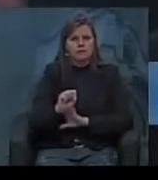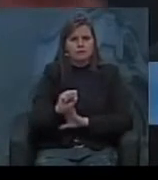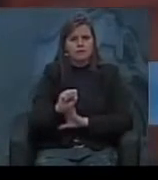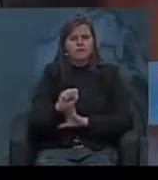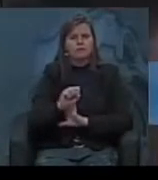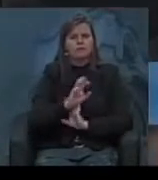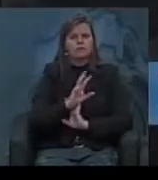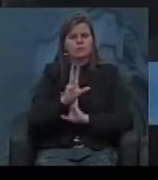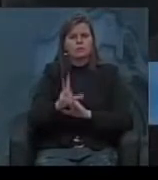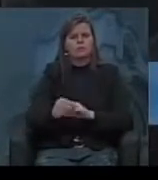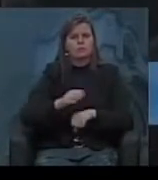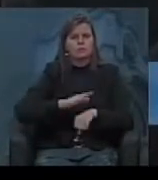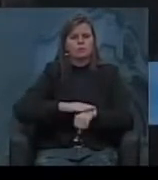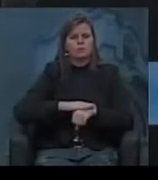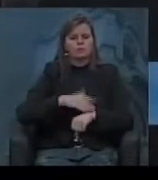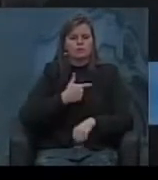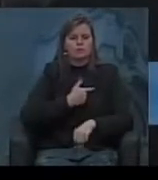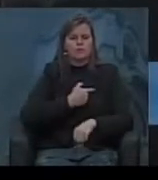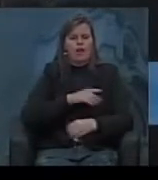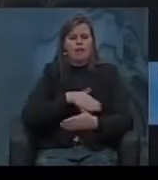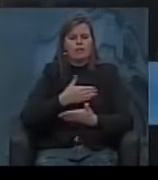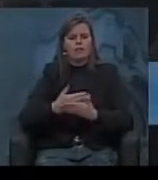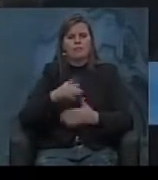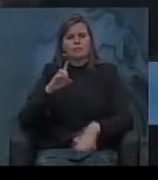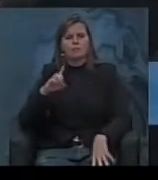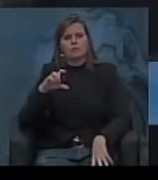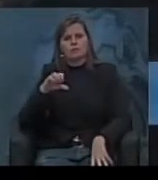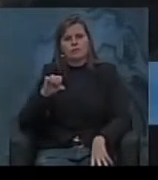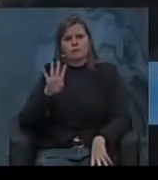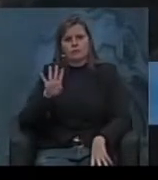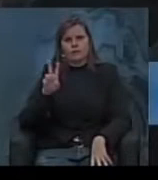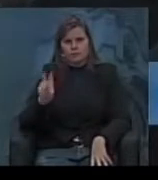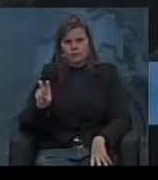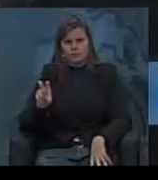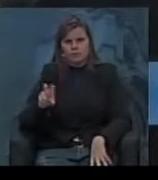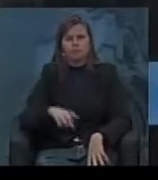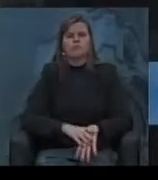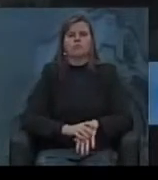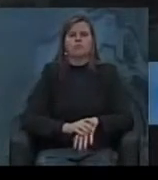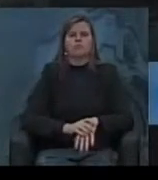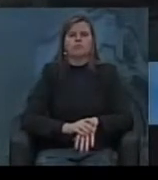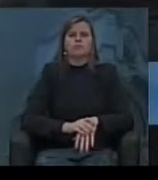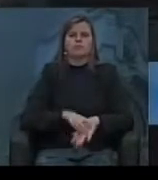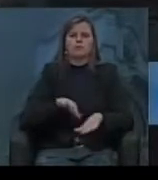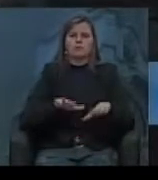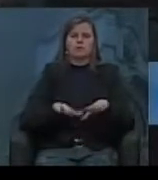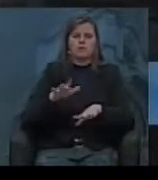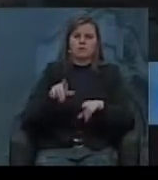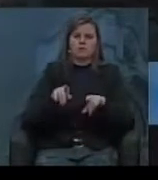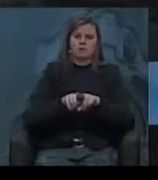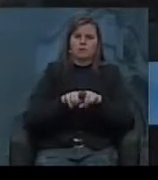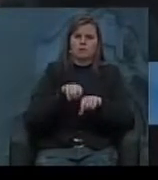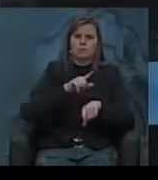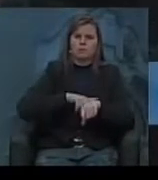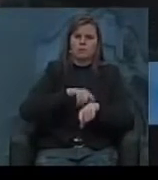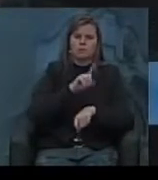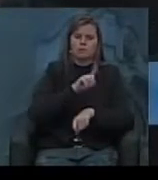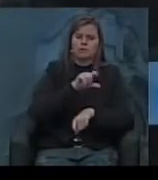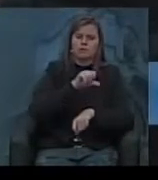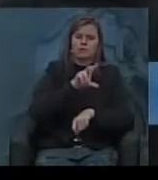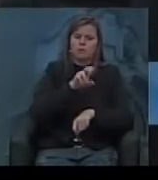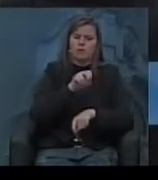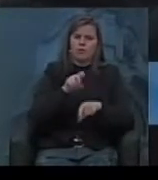em todo o período do governo Vargas, até 1945, de 1930 a 1945. Talvez até no período de 1950 também, mas,